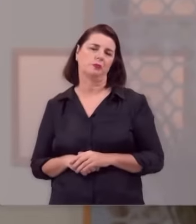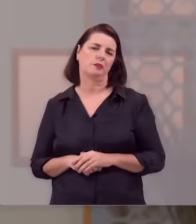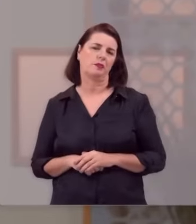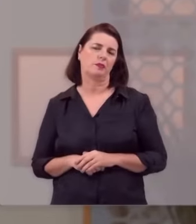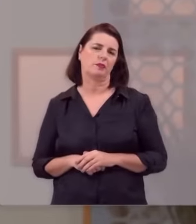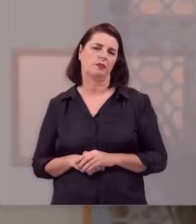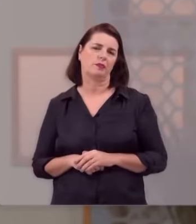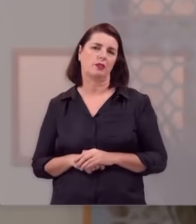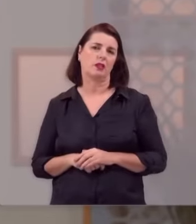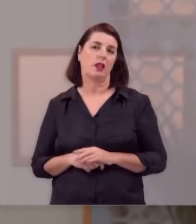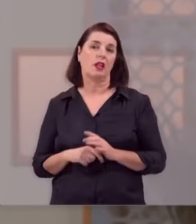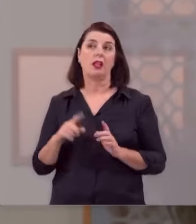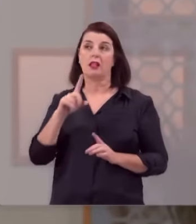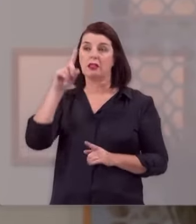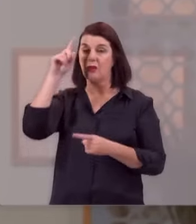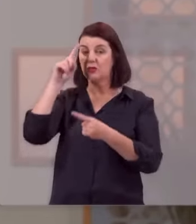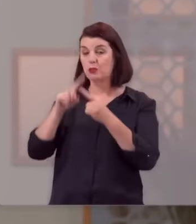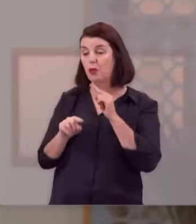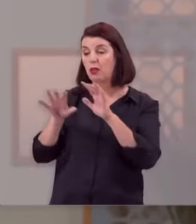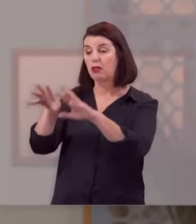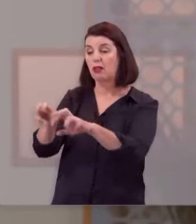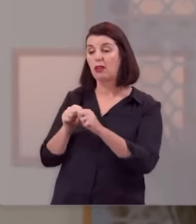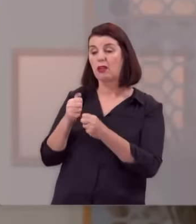Deus proíbe o sequestro dos bens alheios.